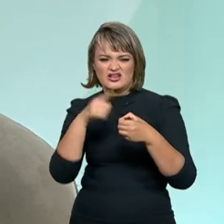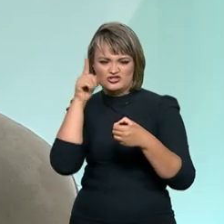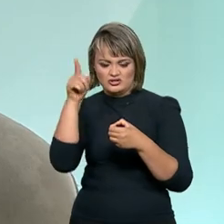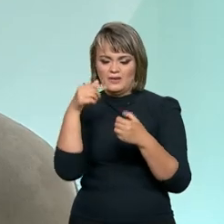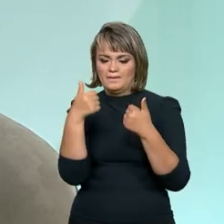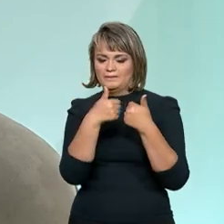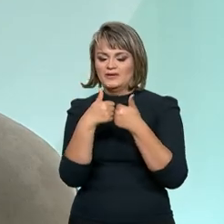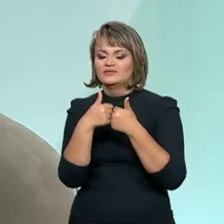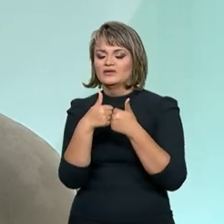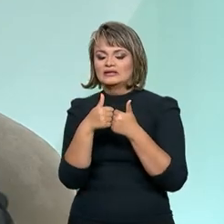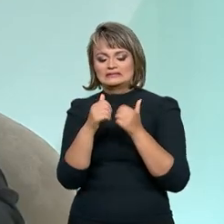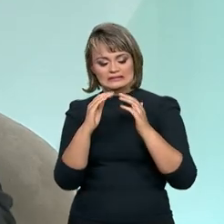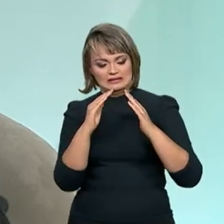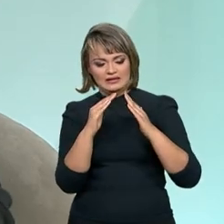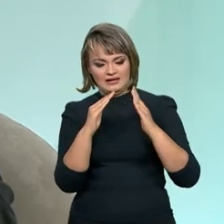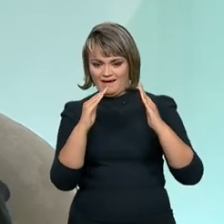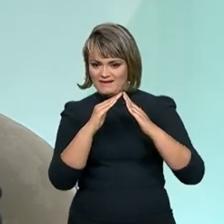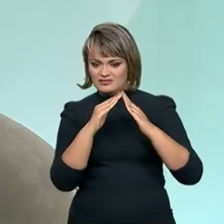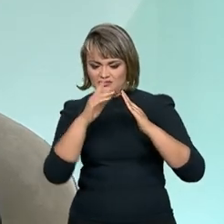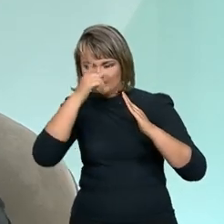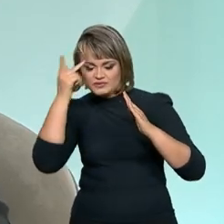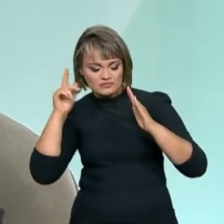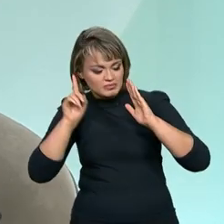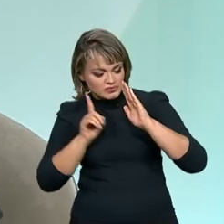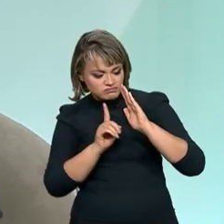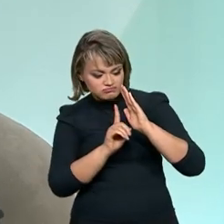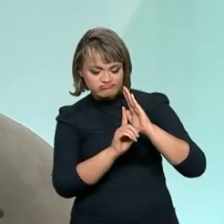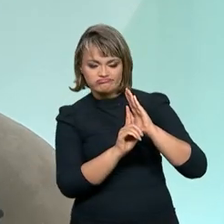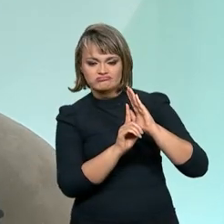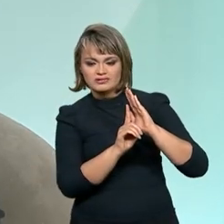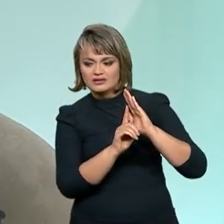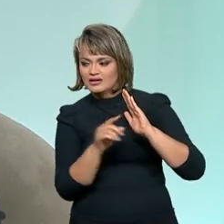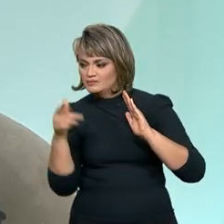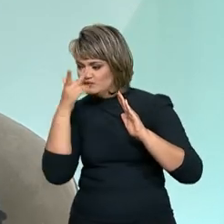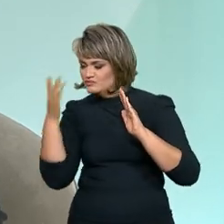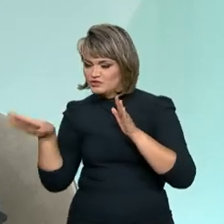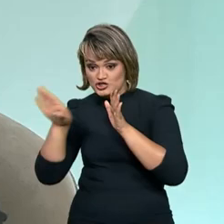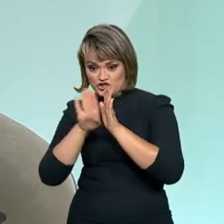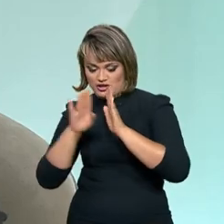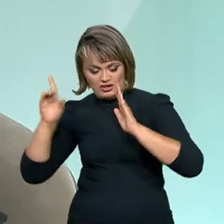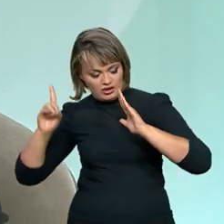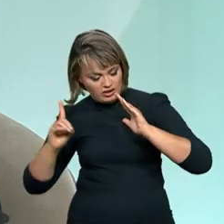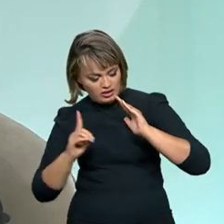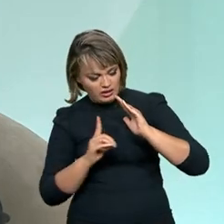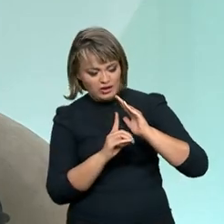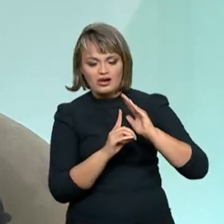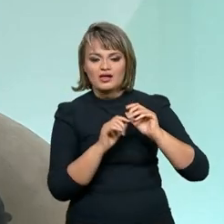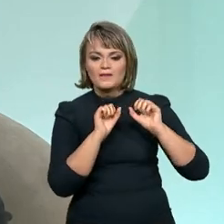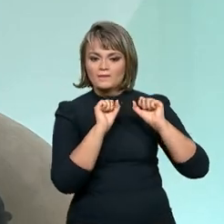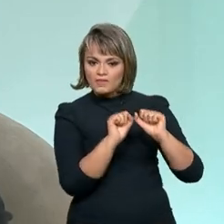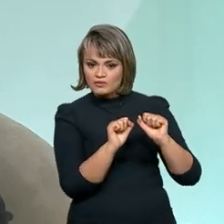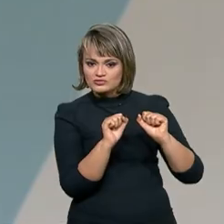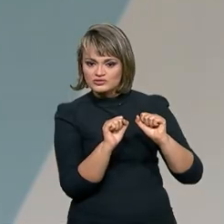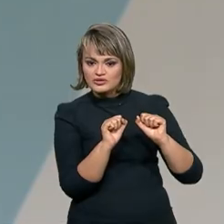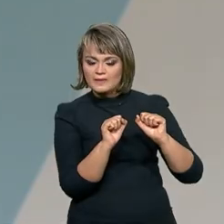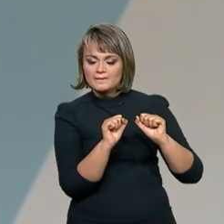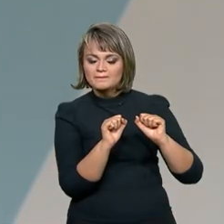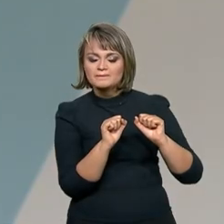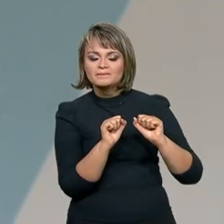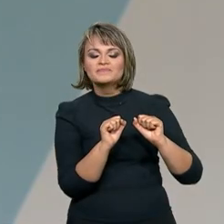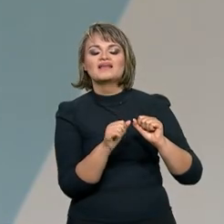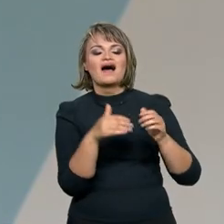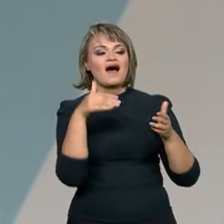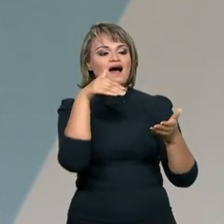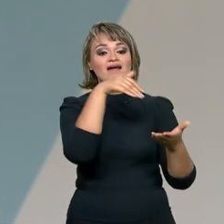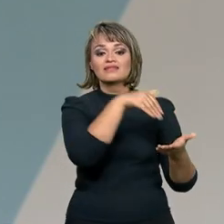hoje a primeira porta de entrada, vamos dizer assim, junto com o processo de triagem desses imigrantes,